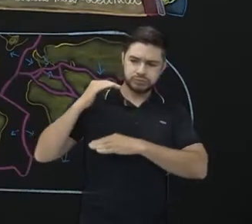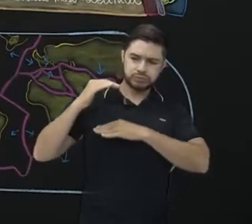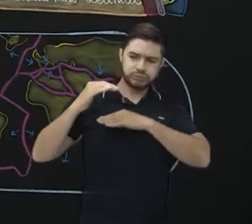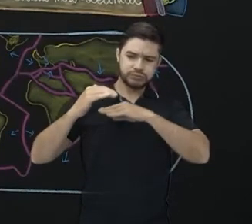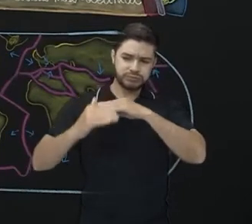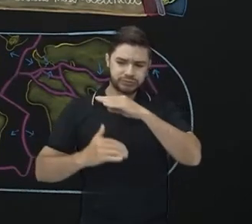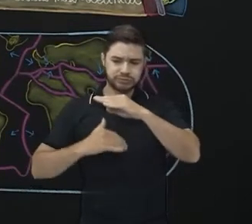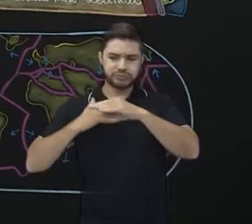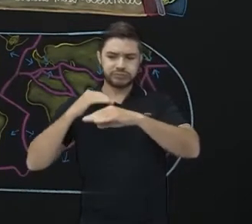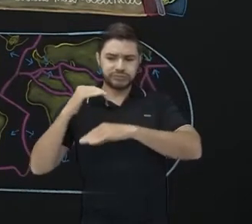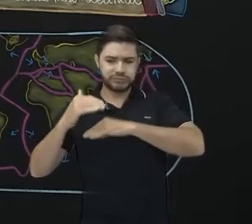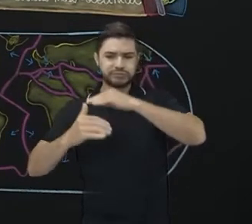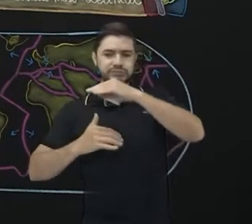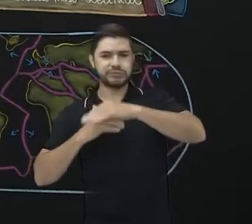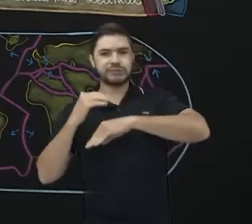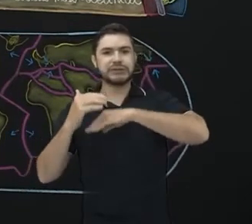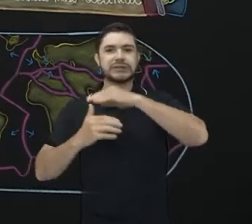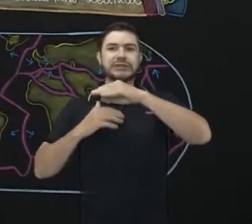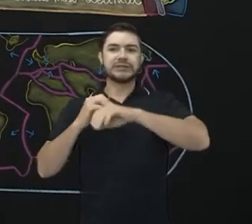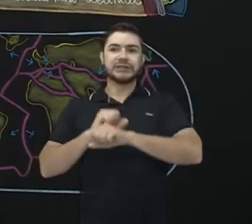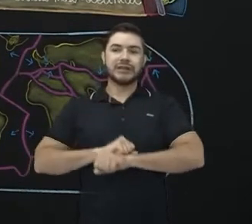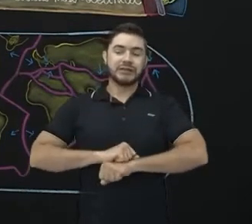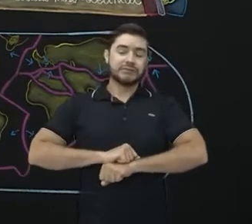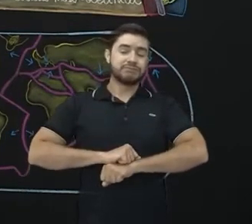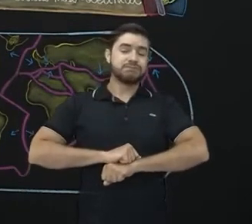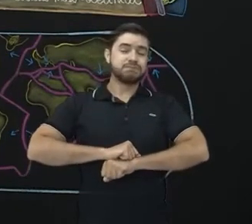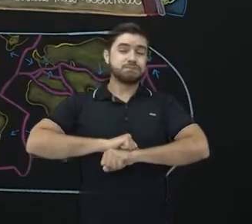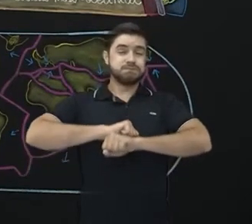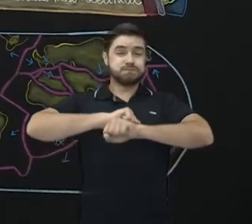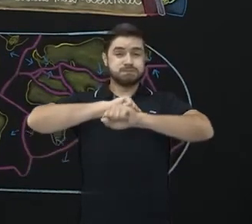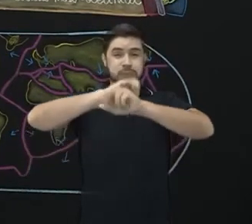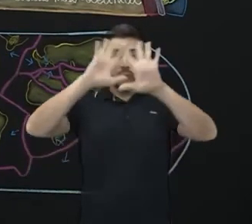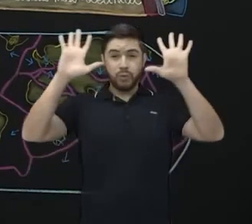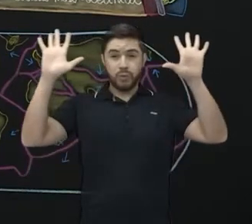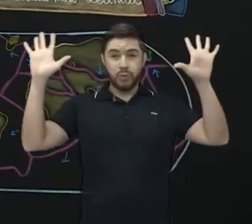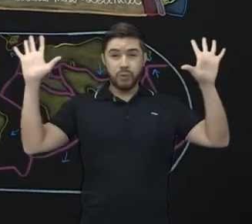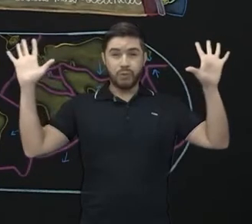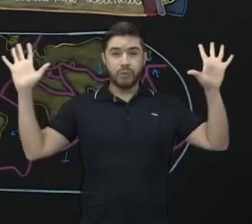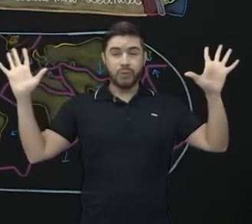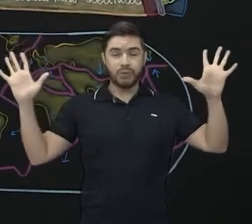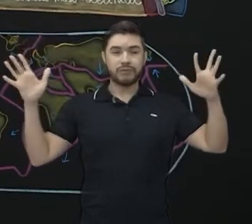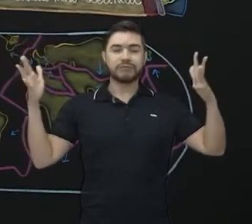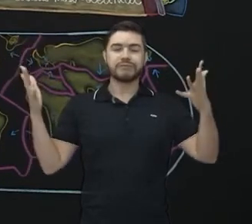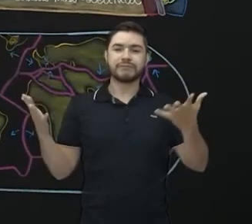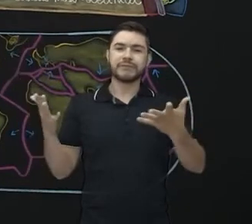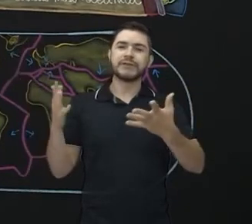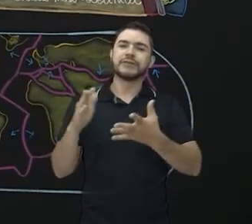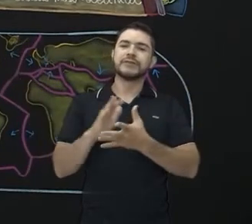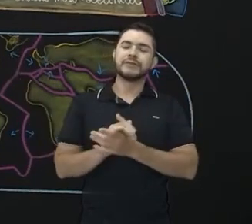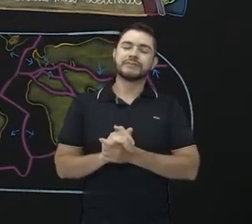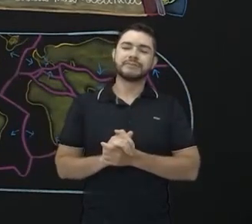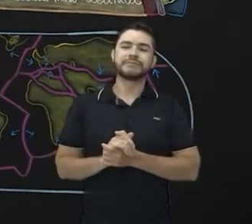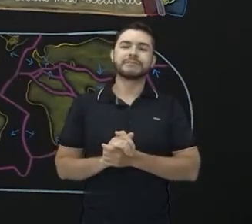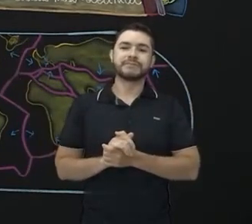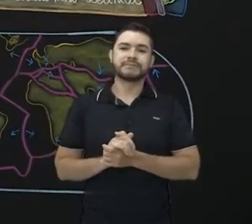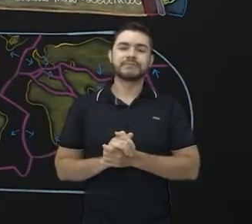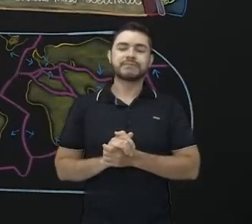vai gerar, até a hora que ela não vai se aguentar e vai se romper. E vai liberar essa pressão.